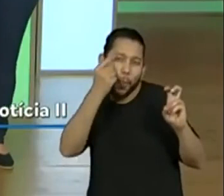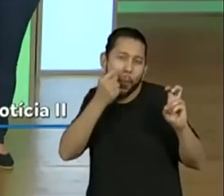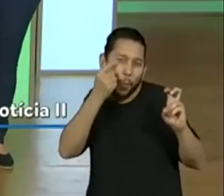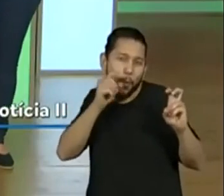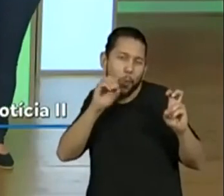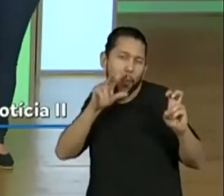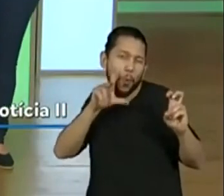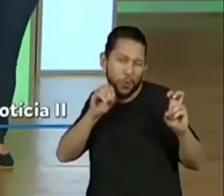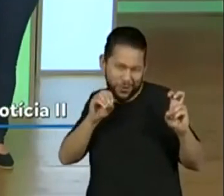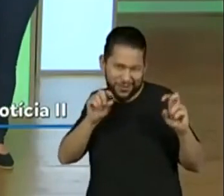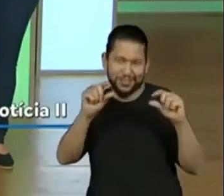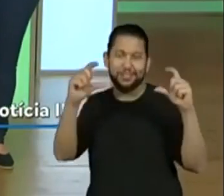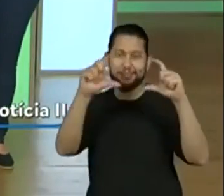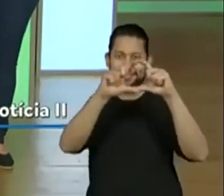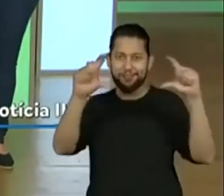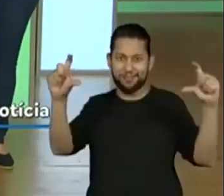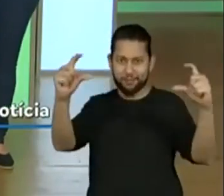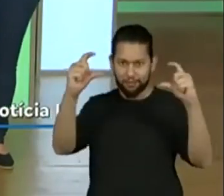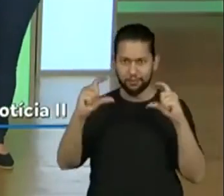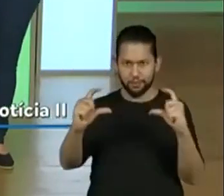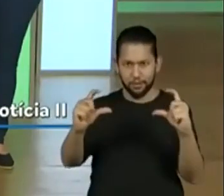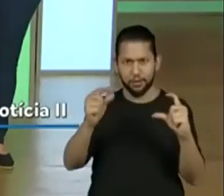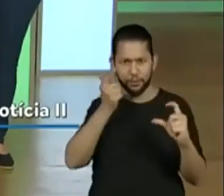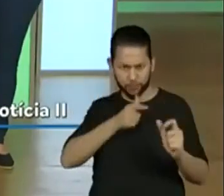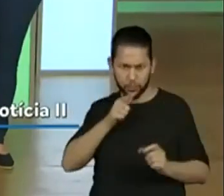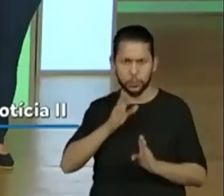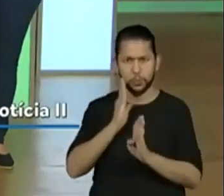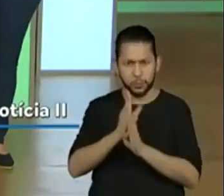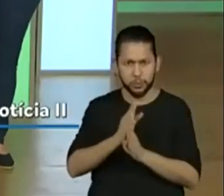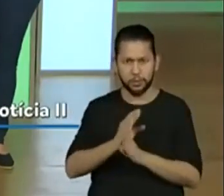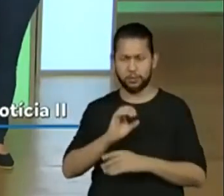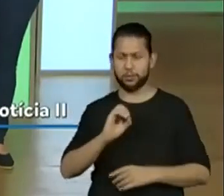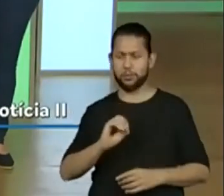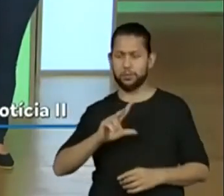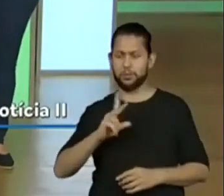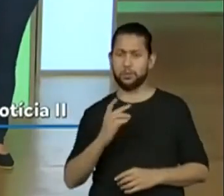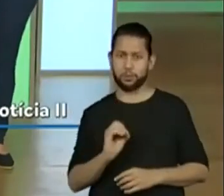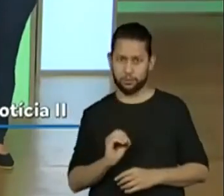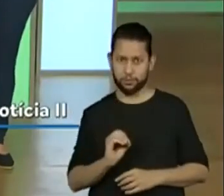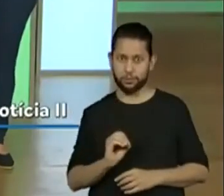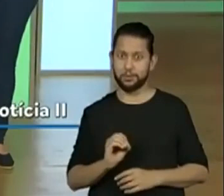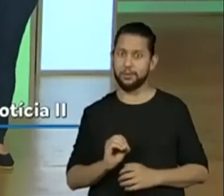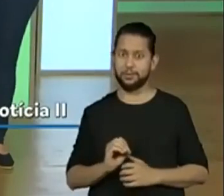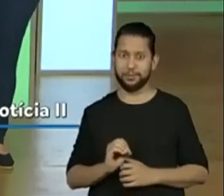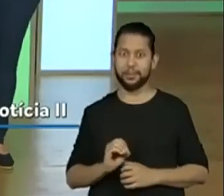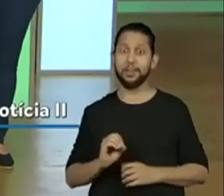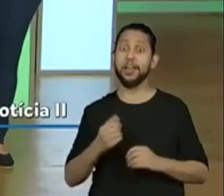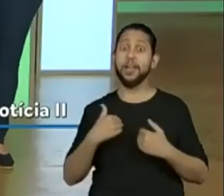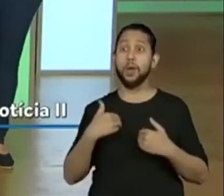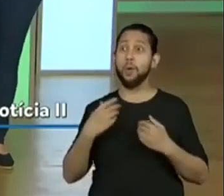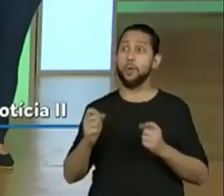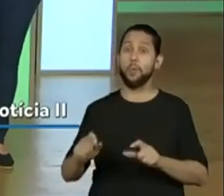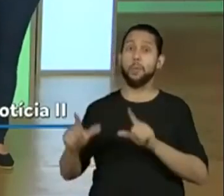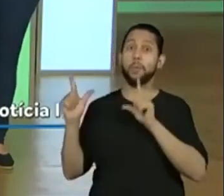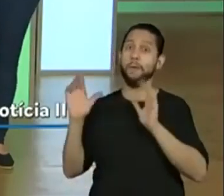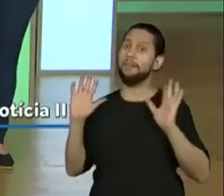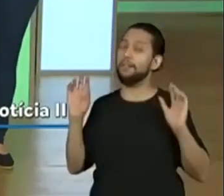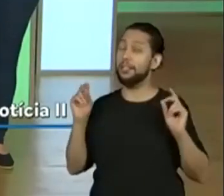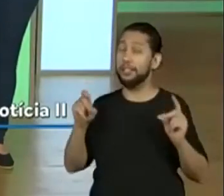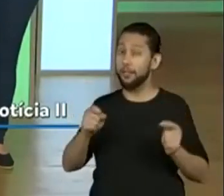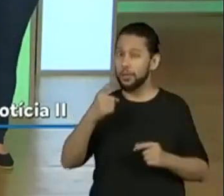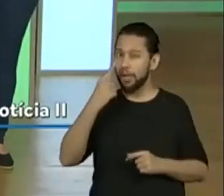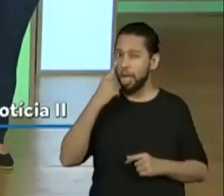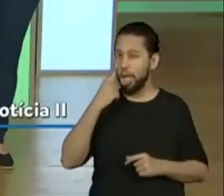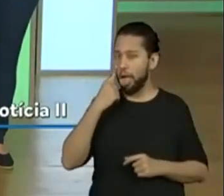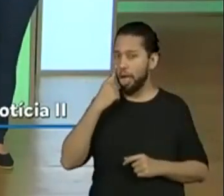Conseguiram identificar o olho das duas notícias? Hum, até tirei rapidinho aí, porque quem ficou de olho, viu